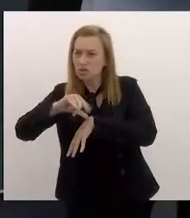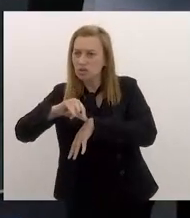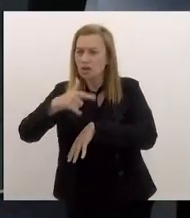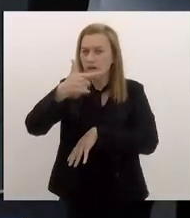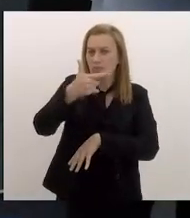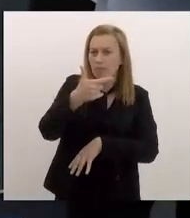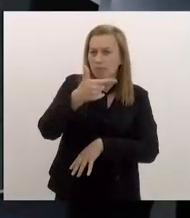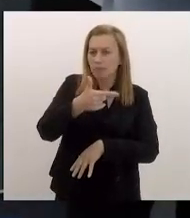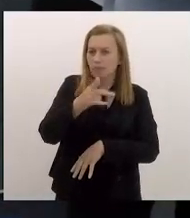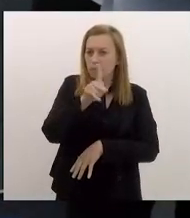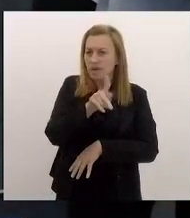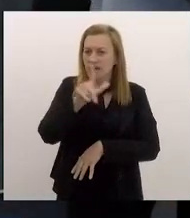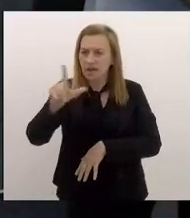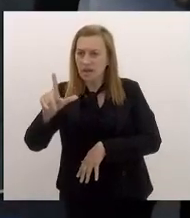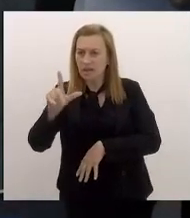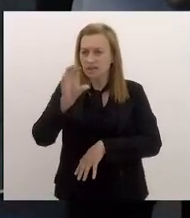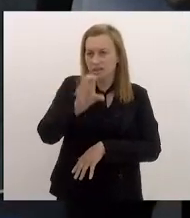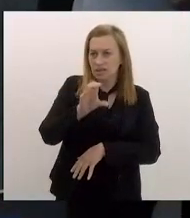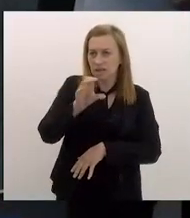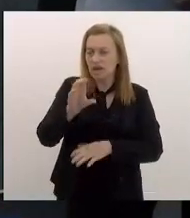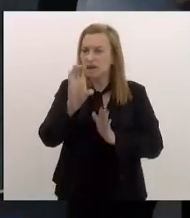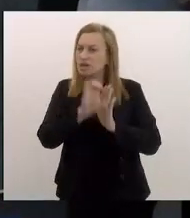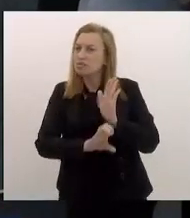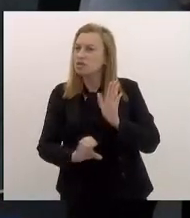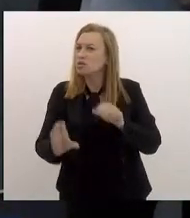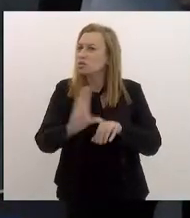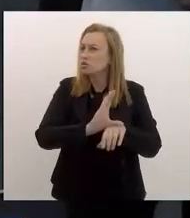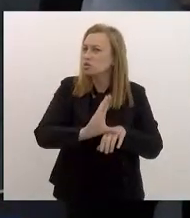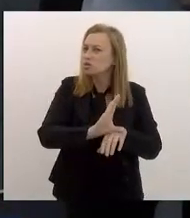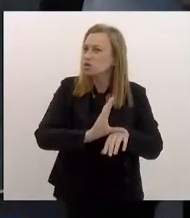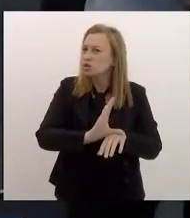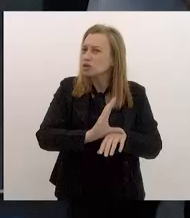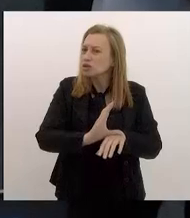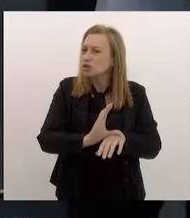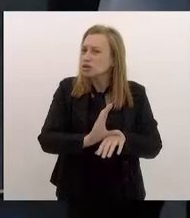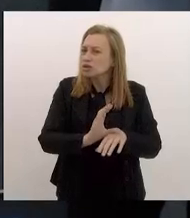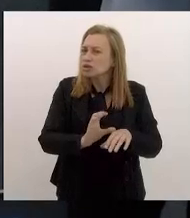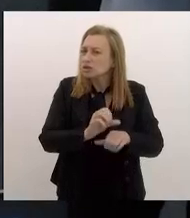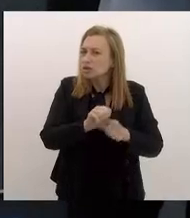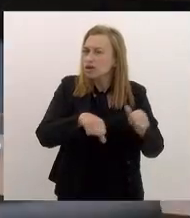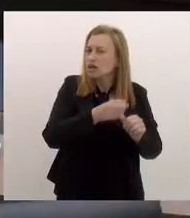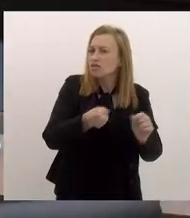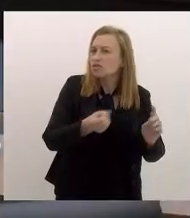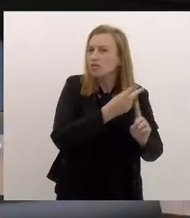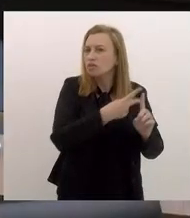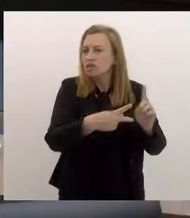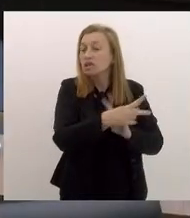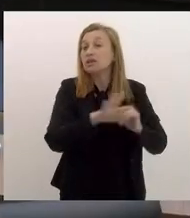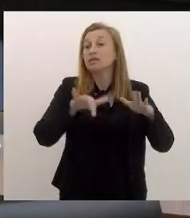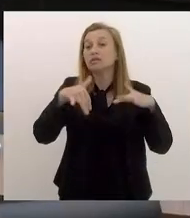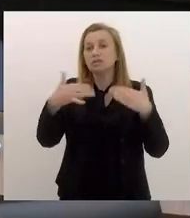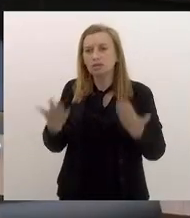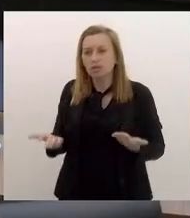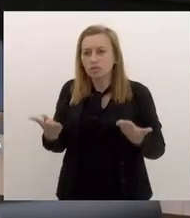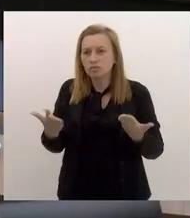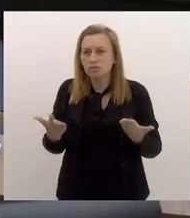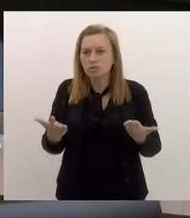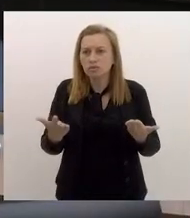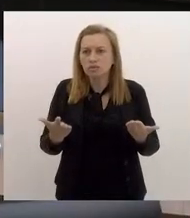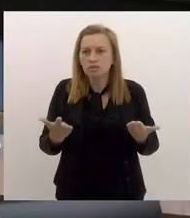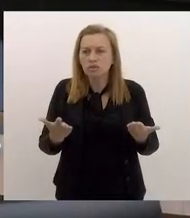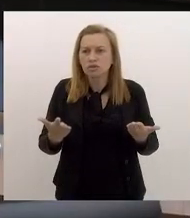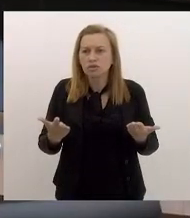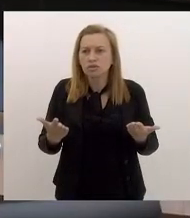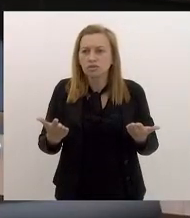PLC e a emenda constitucional da reforma previdenciária. Então, o que que na minha